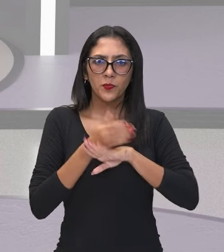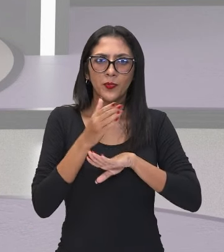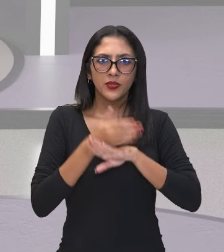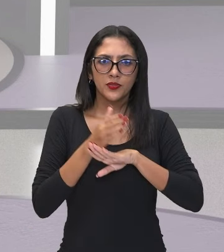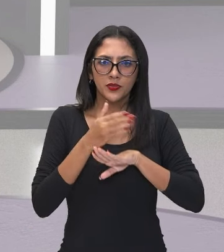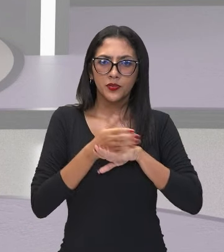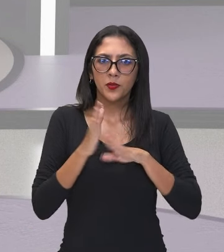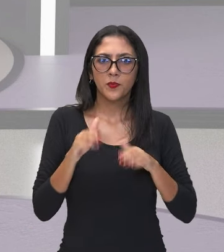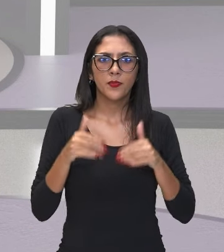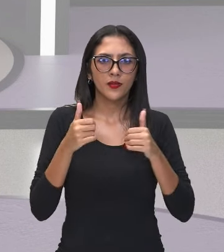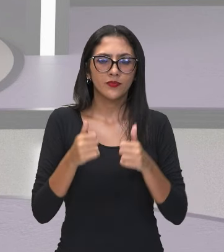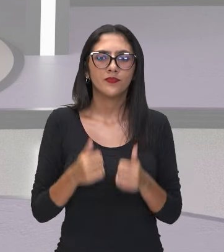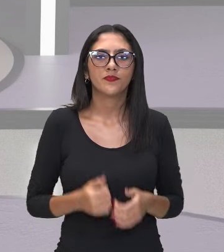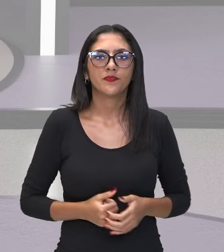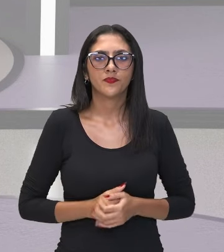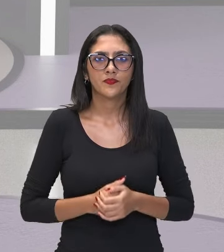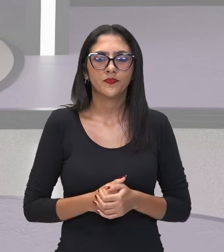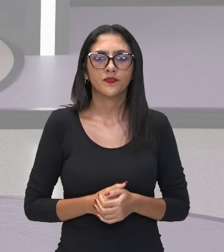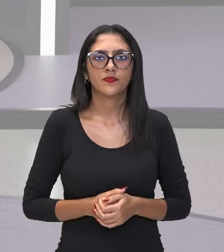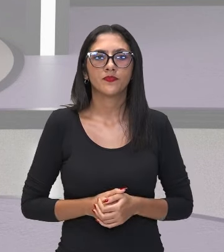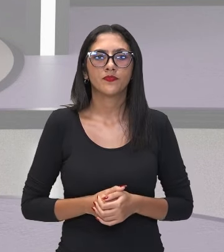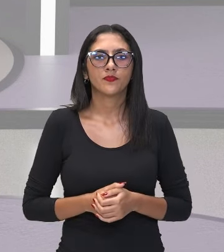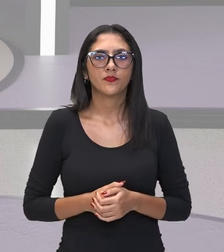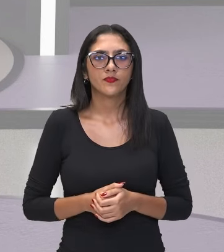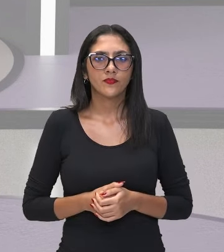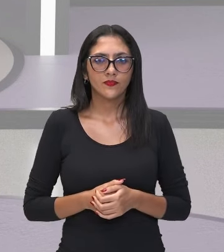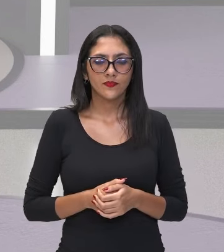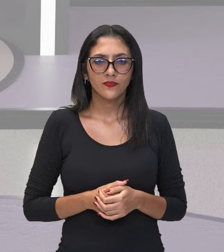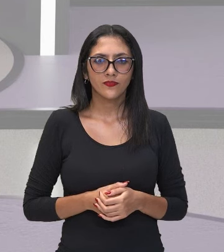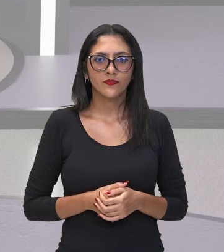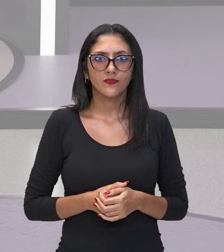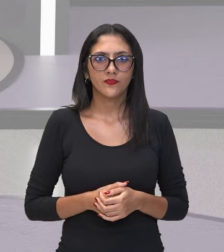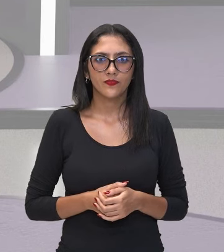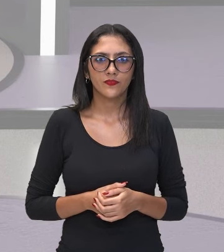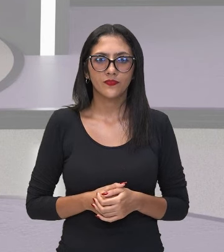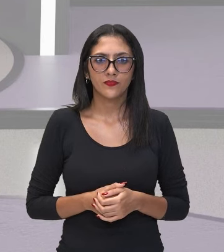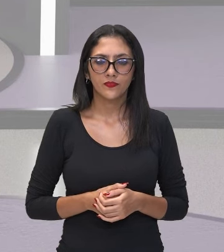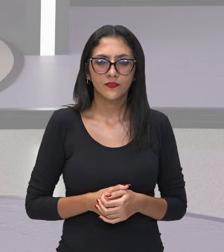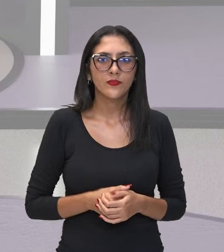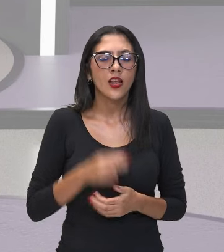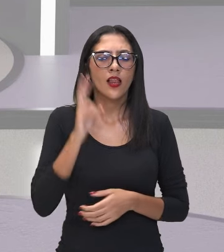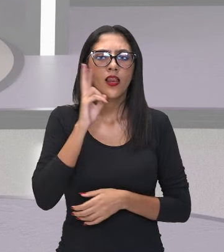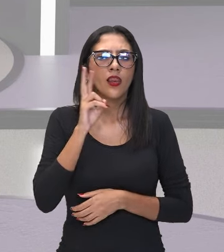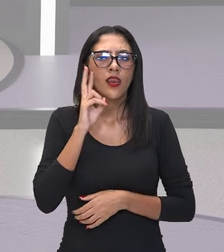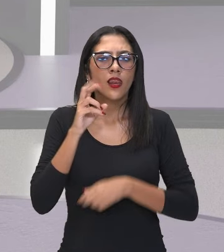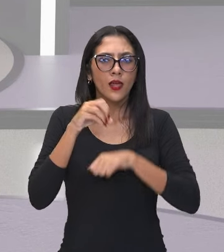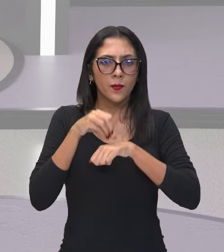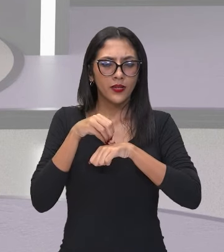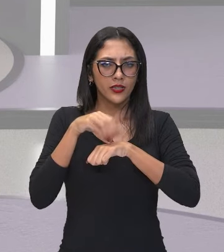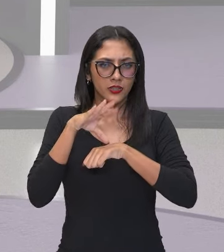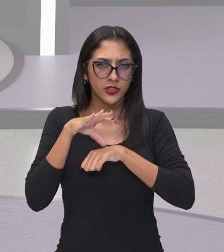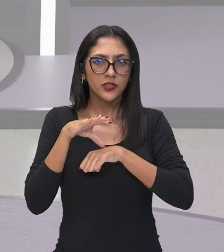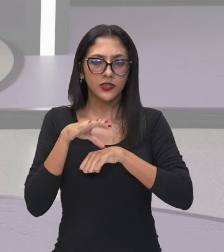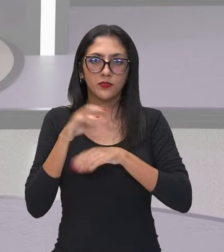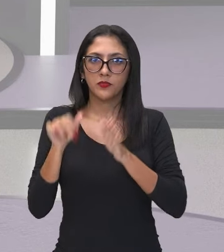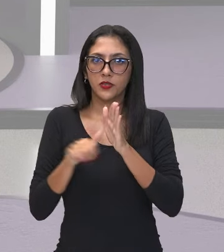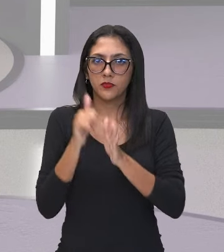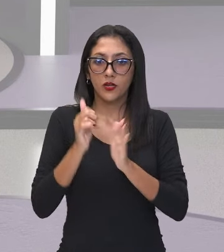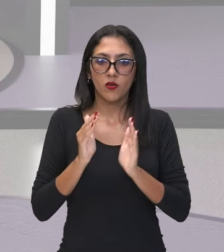E vamos aí resolver juntos. Olha aí. Não é? Lembre da dica. De dentro para fora.